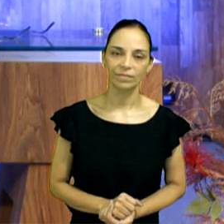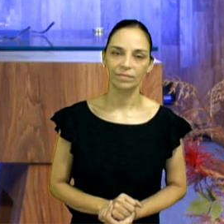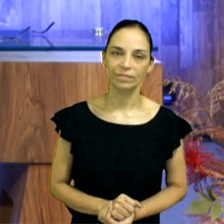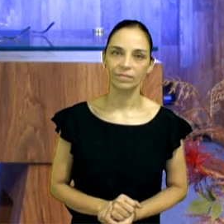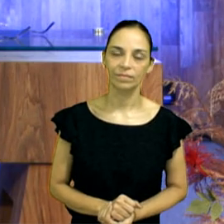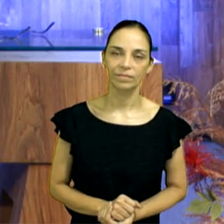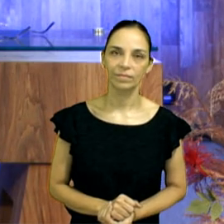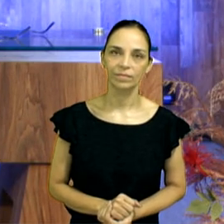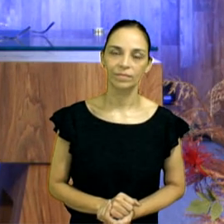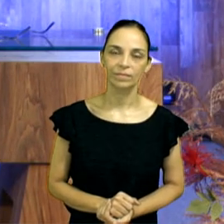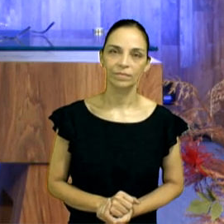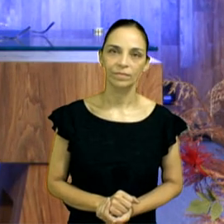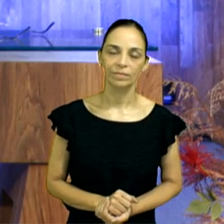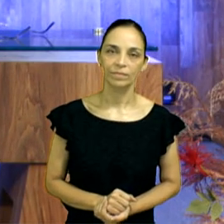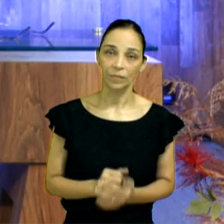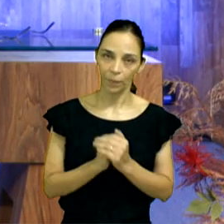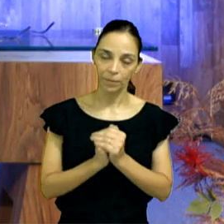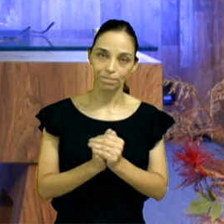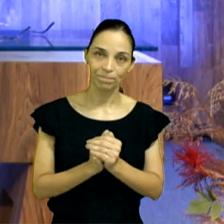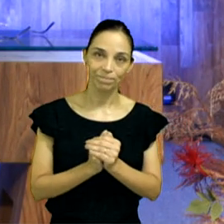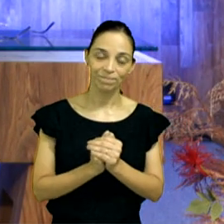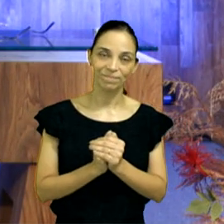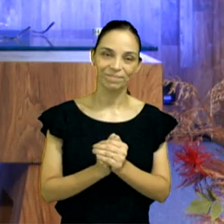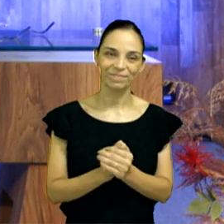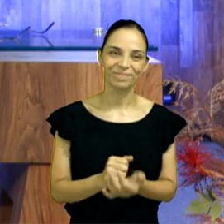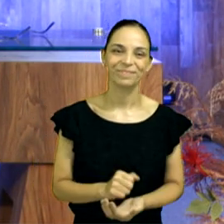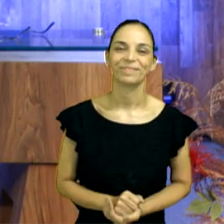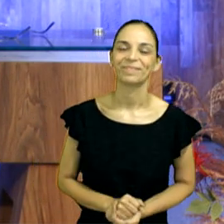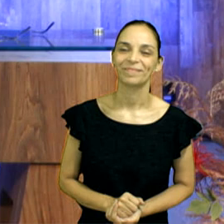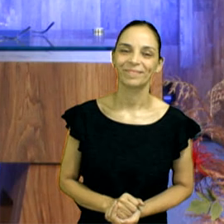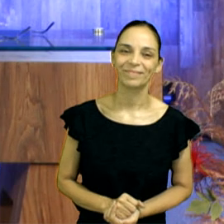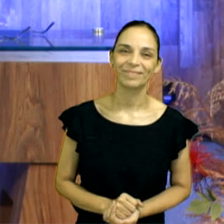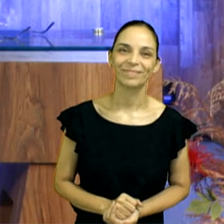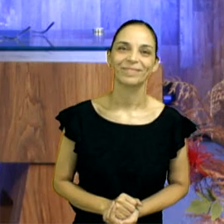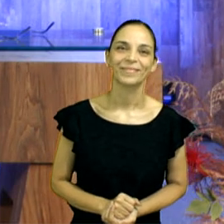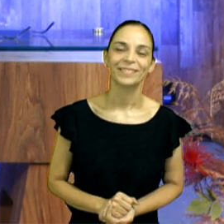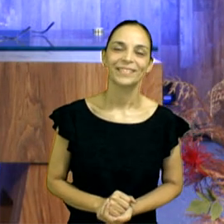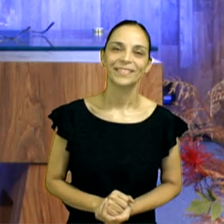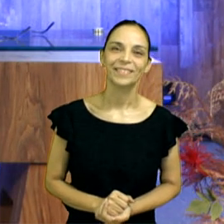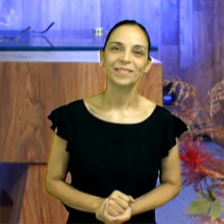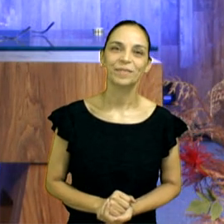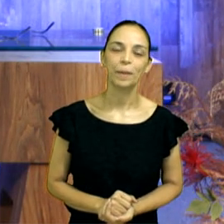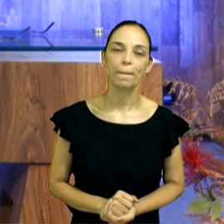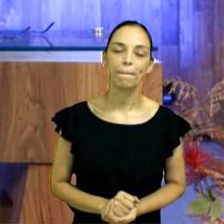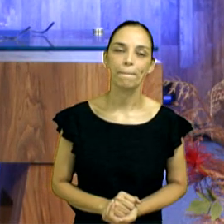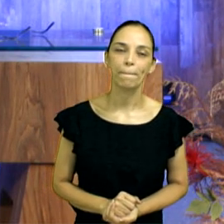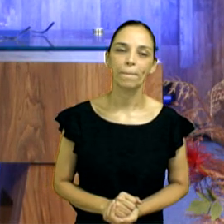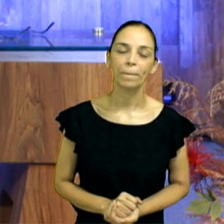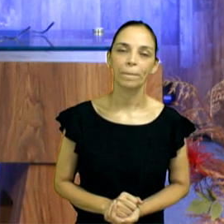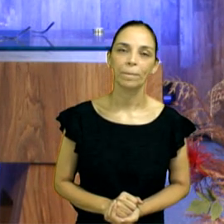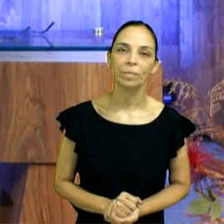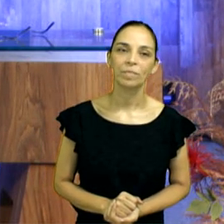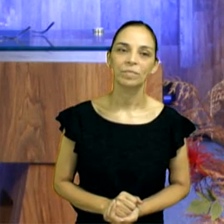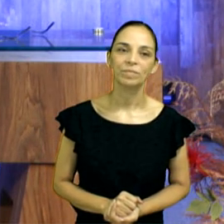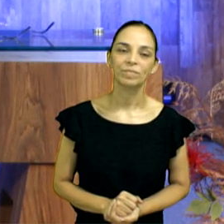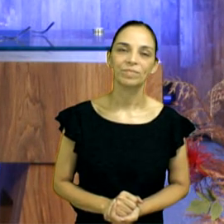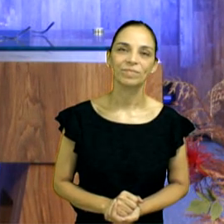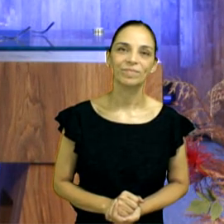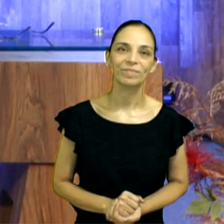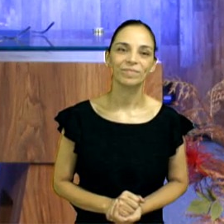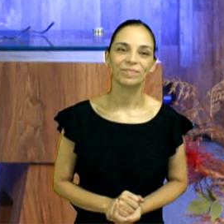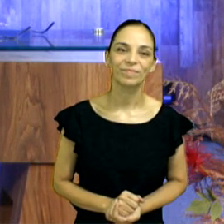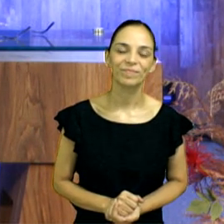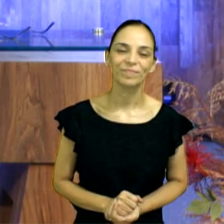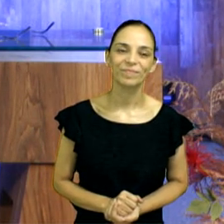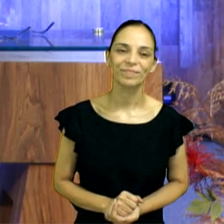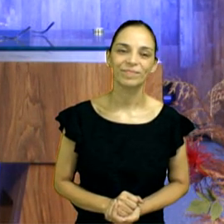Quem achou, diz amém. Opa, vocês estão rápidos hoje, não é? Quem não achou, diz misericórdia. Opa,